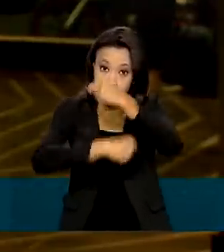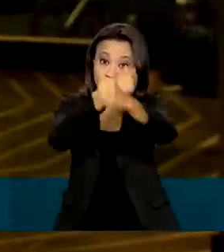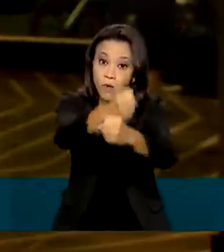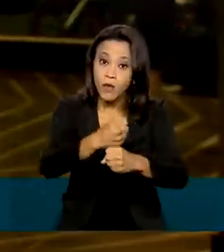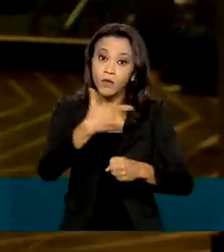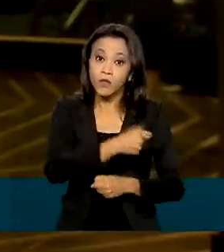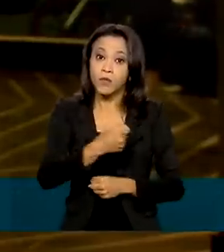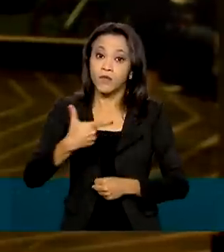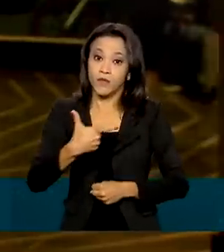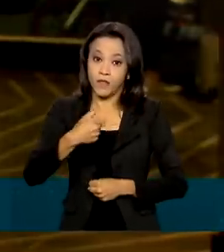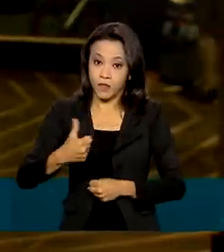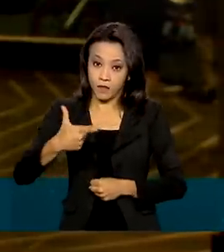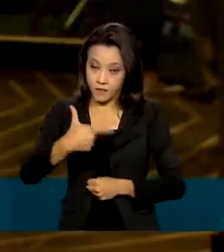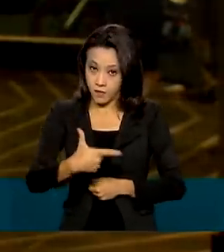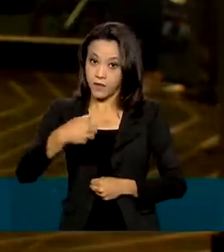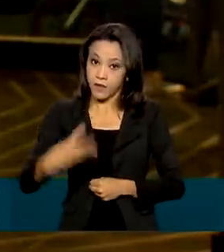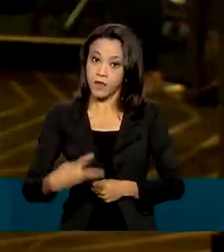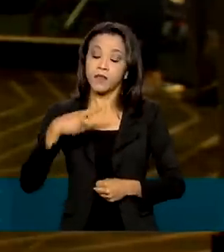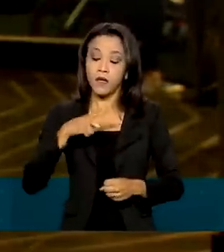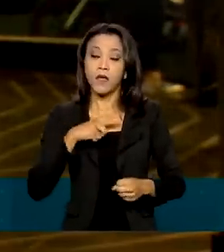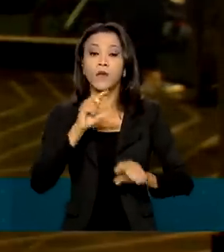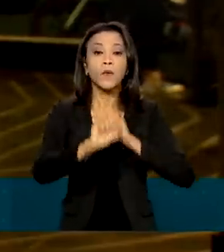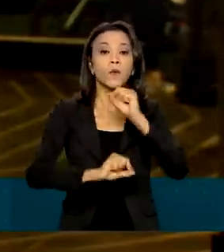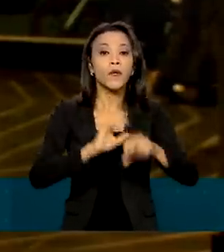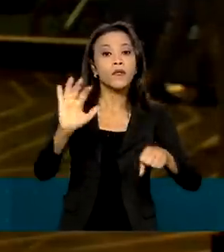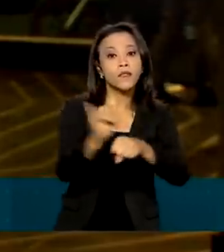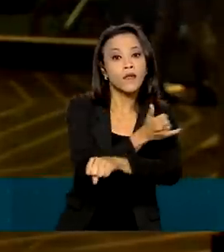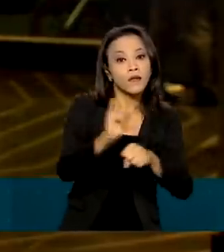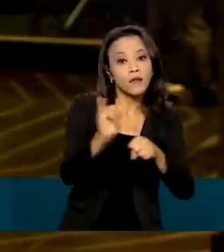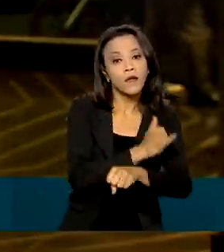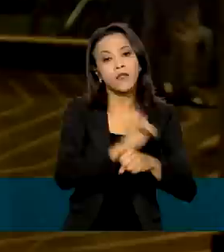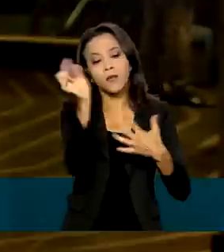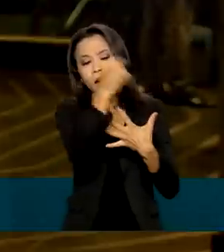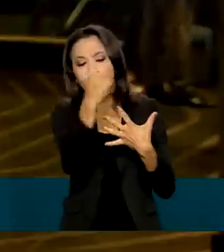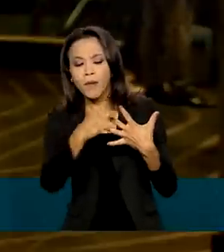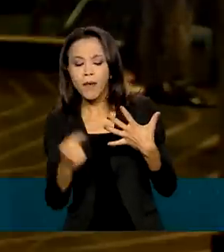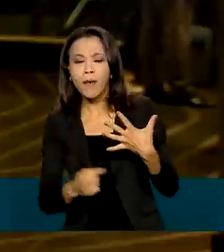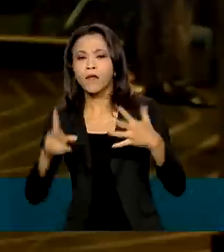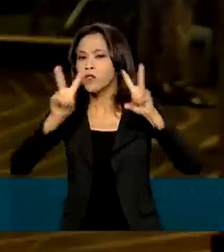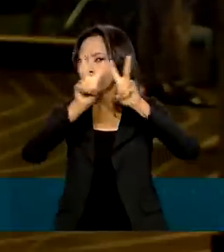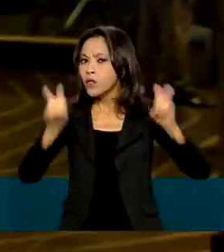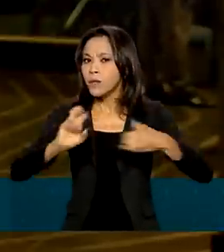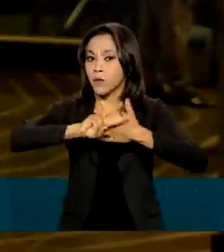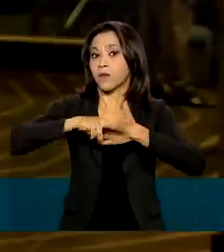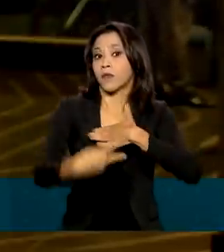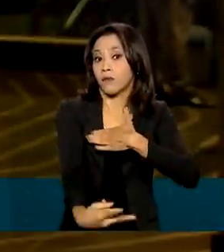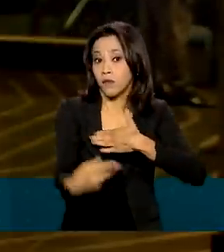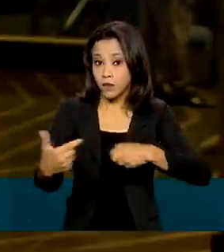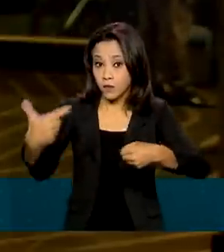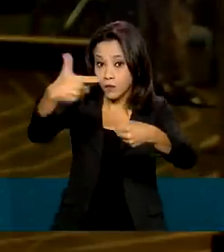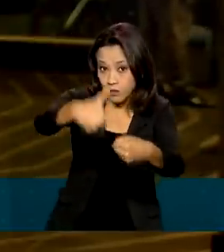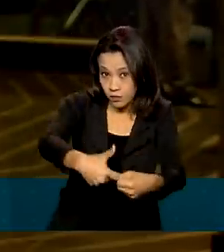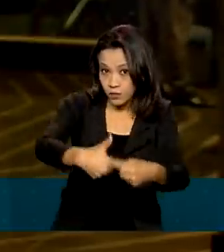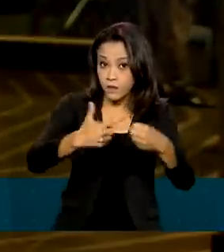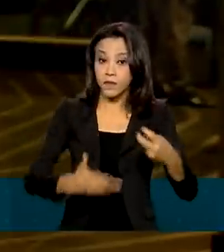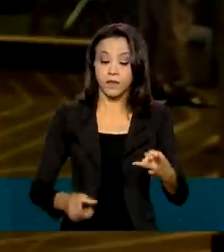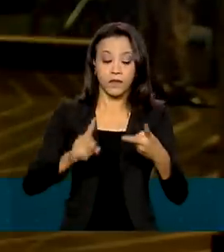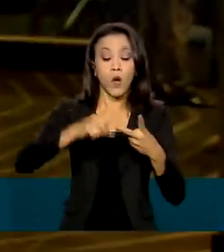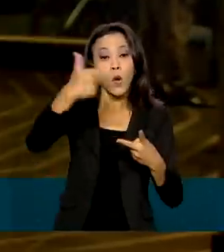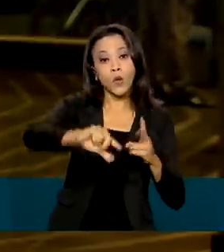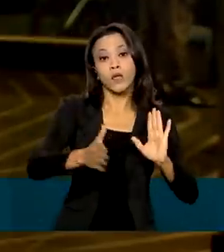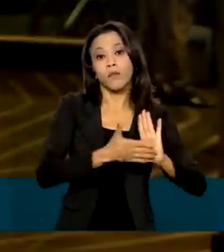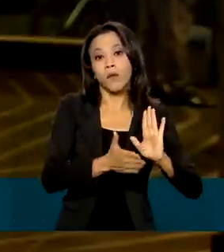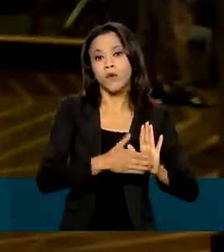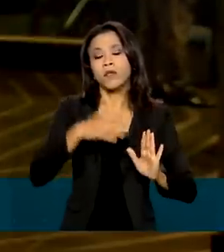estão previstas medidas para mitigar os efeitos dos choques dos combustíveis. A proposta prevê também mais de R